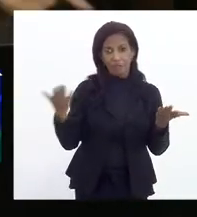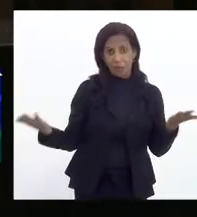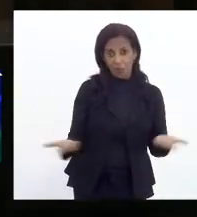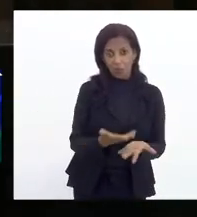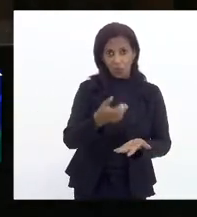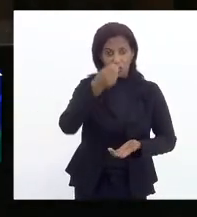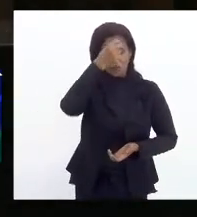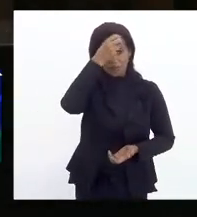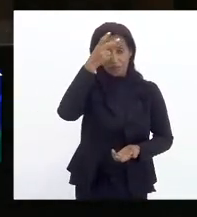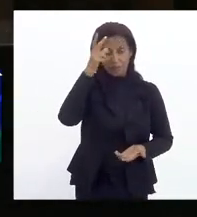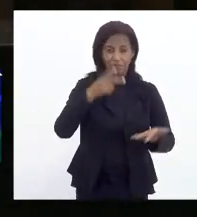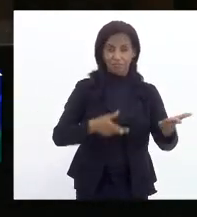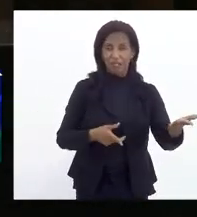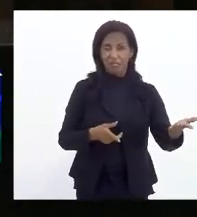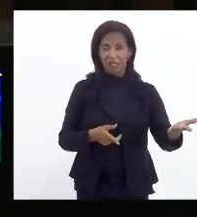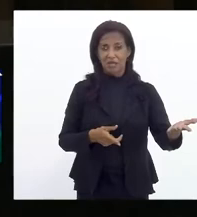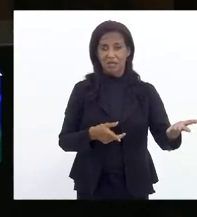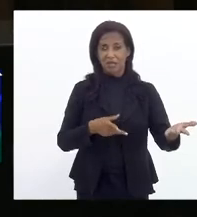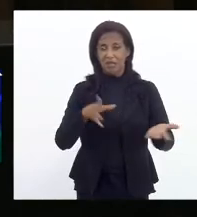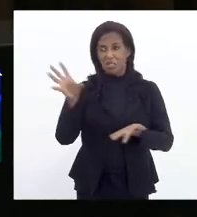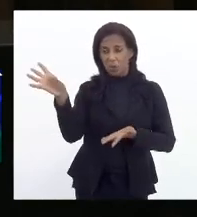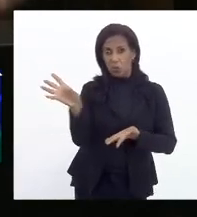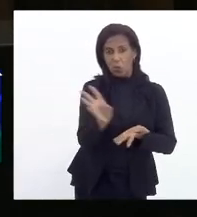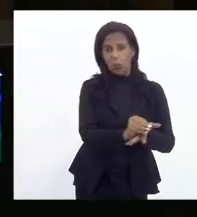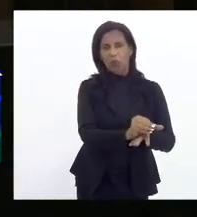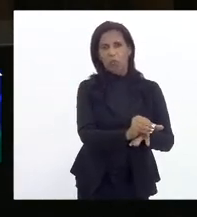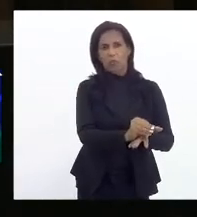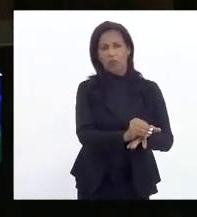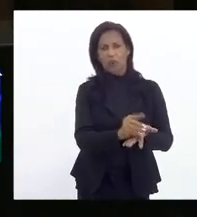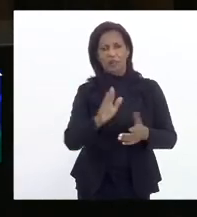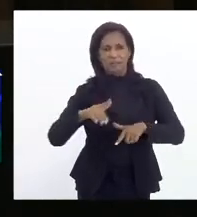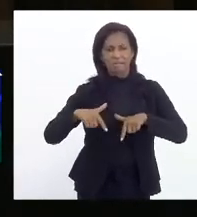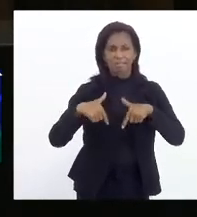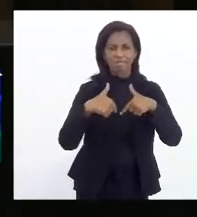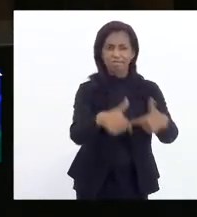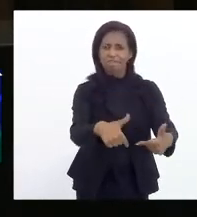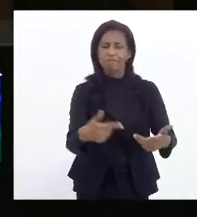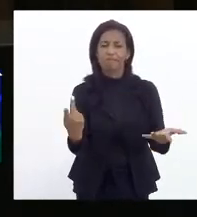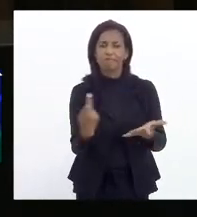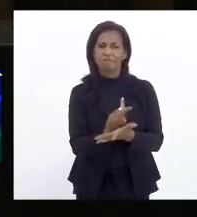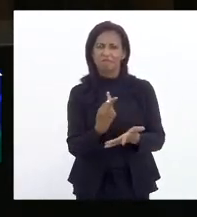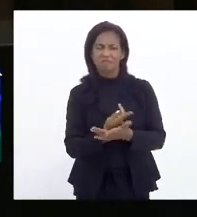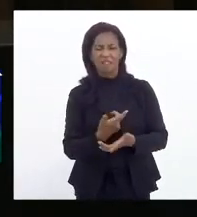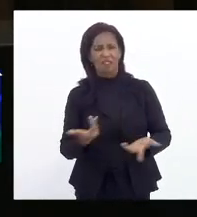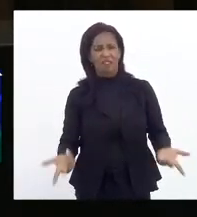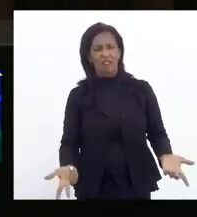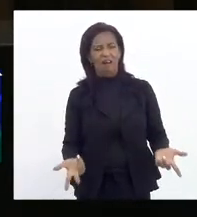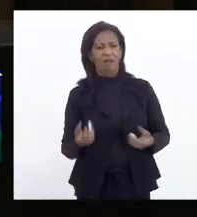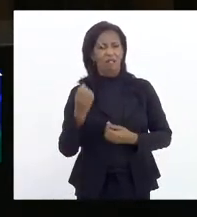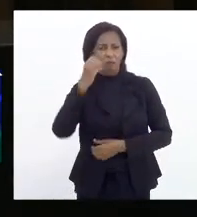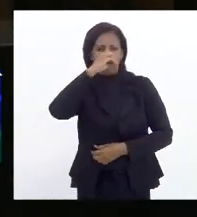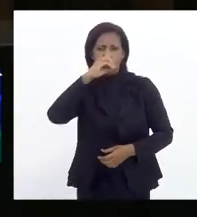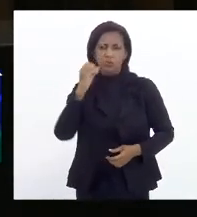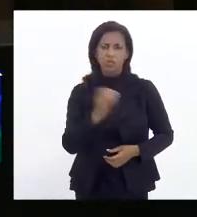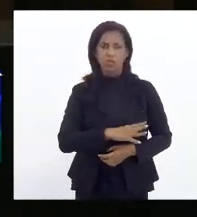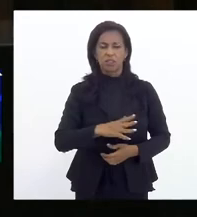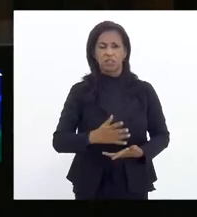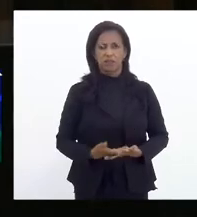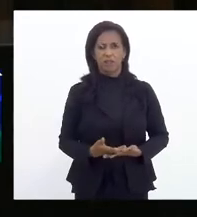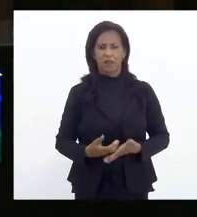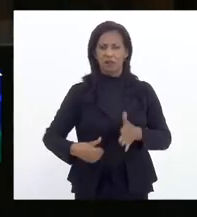prefeitos que imitam esses gestos, essas atitudes retrógradas, abusivas,